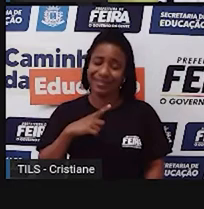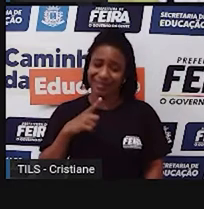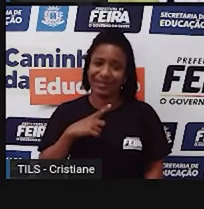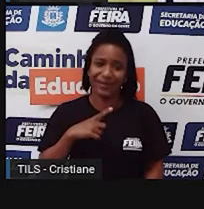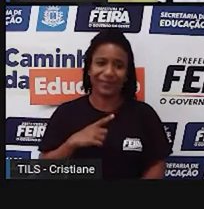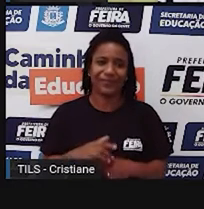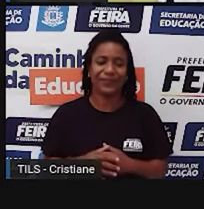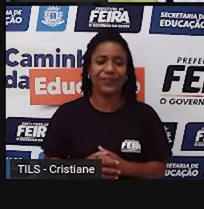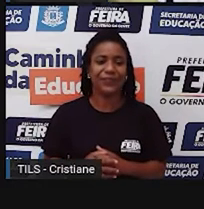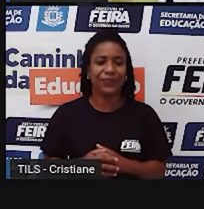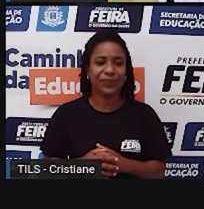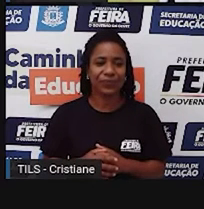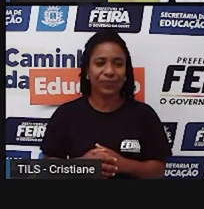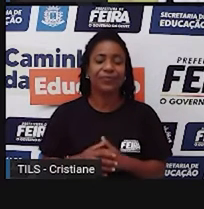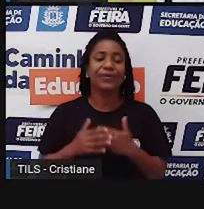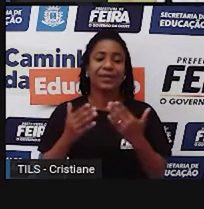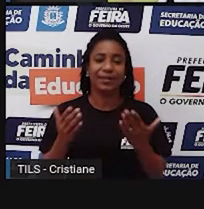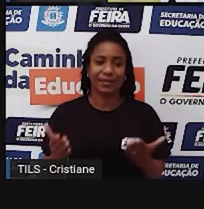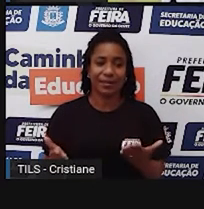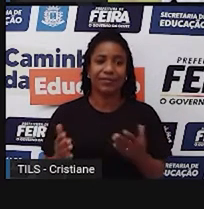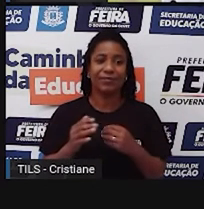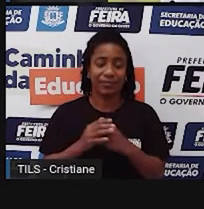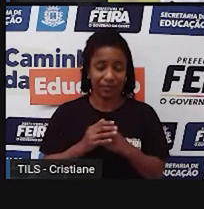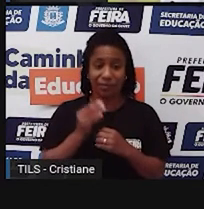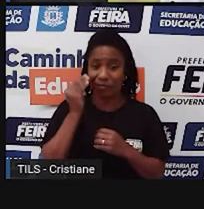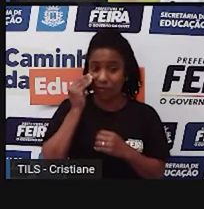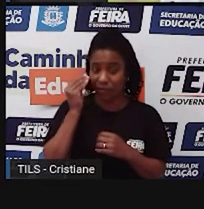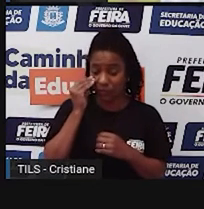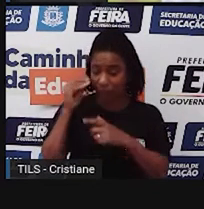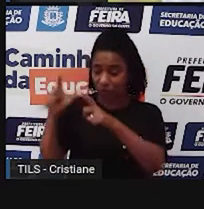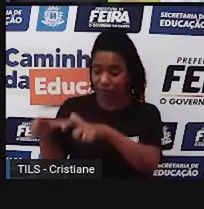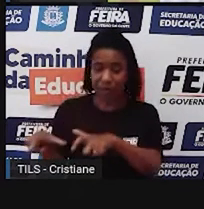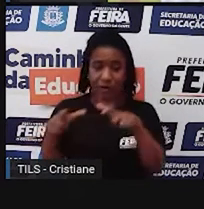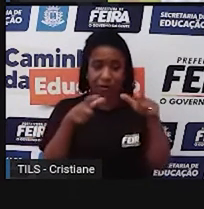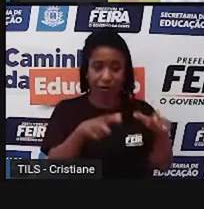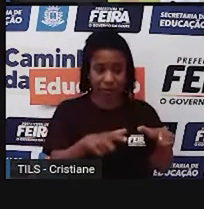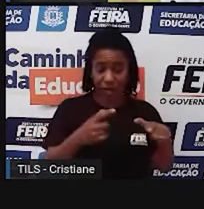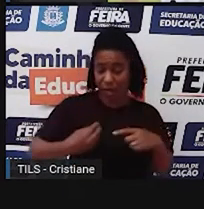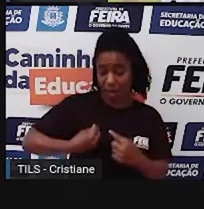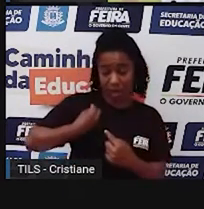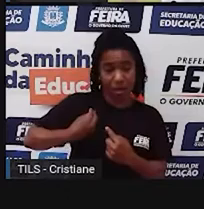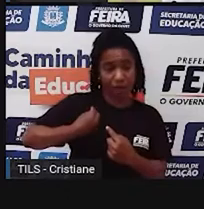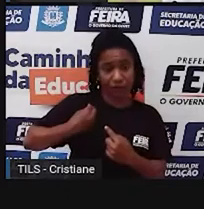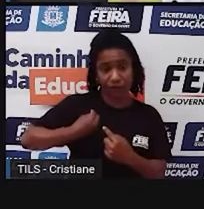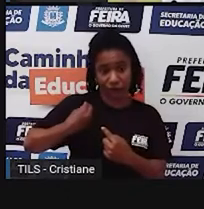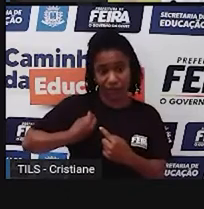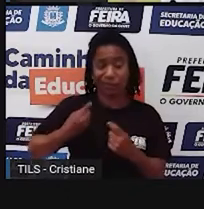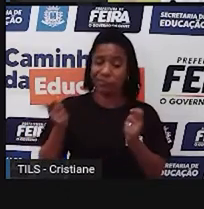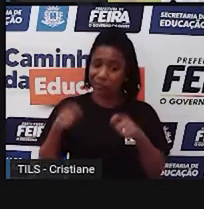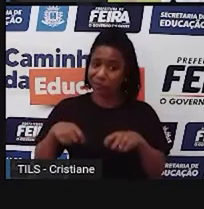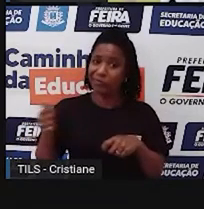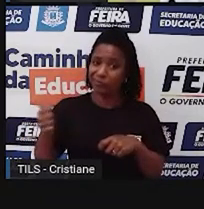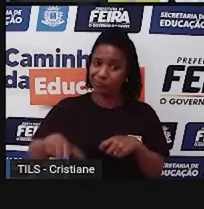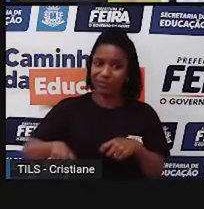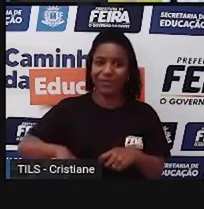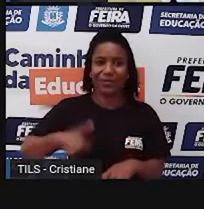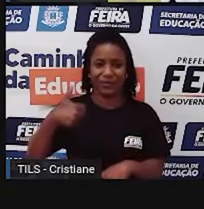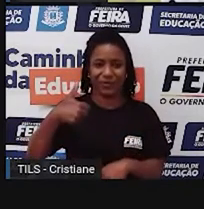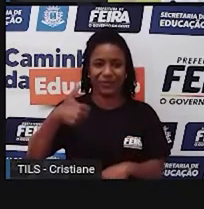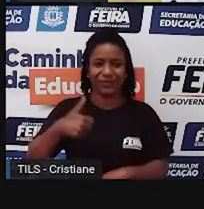interferem diretamente na qualidade de vida que a gente tem, né. Vamos lá, para o próximo slide.